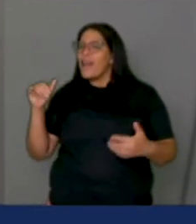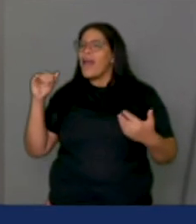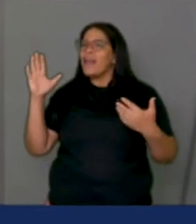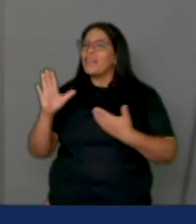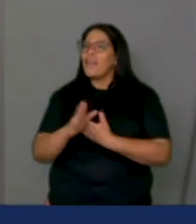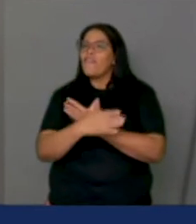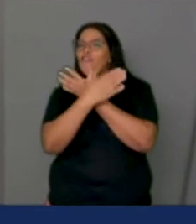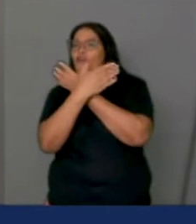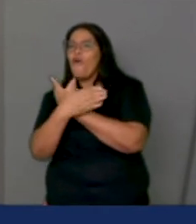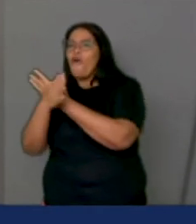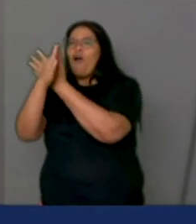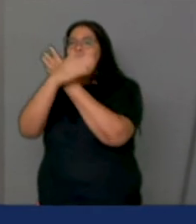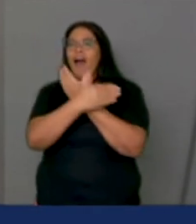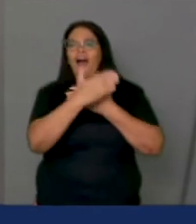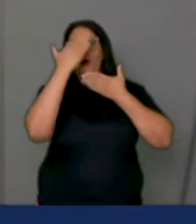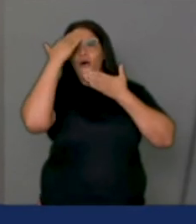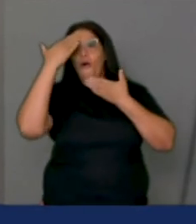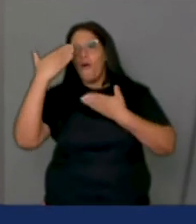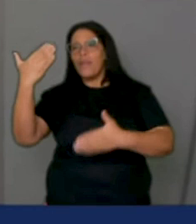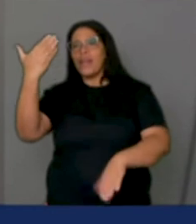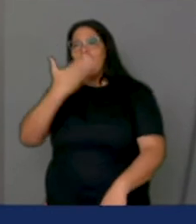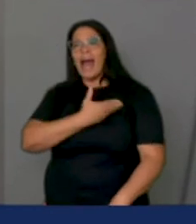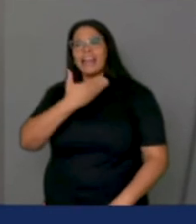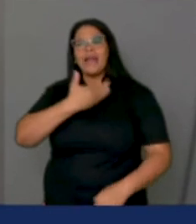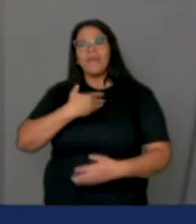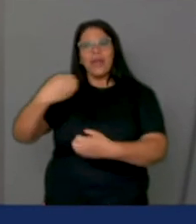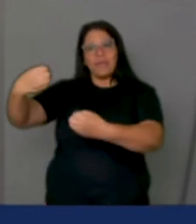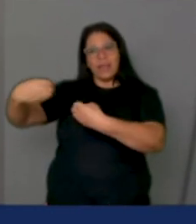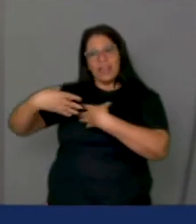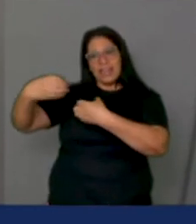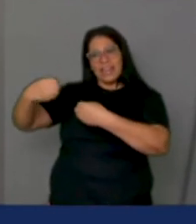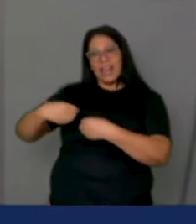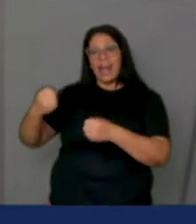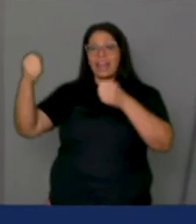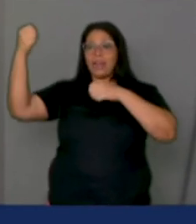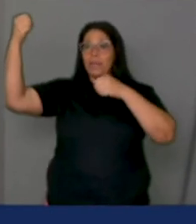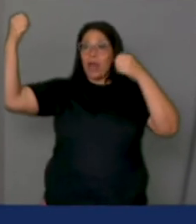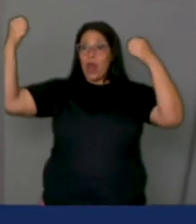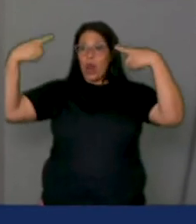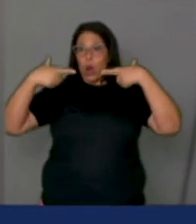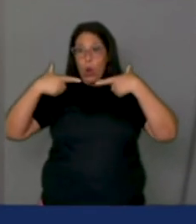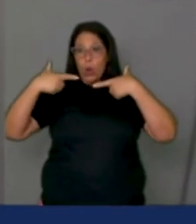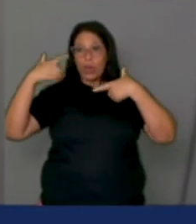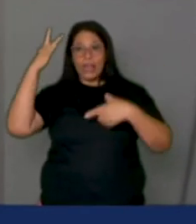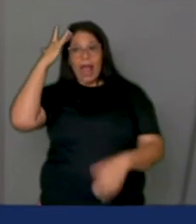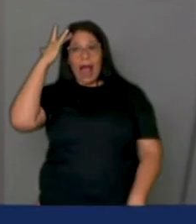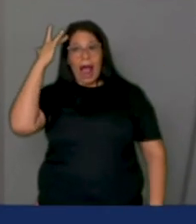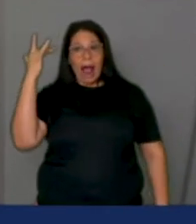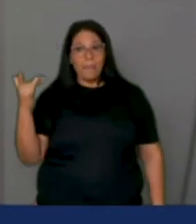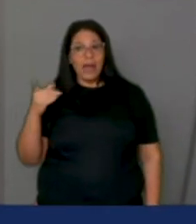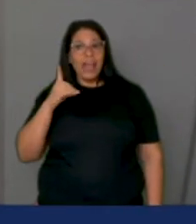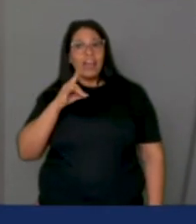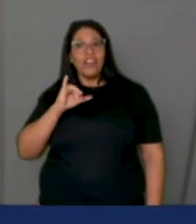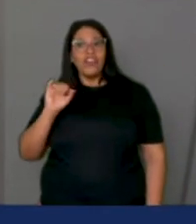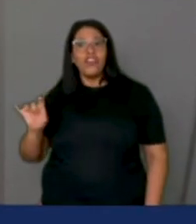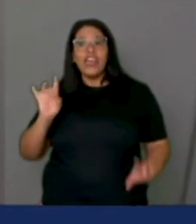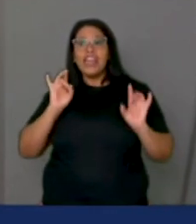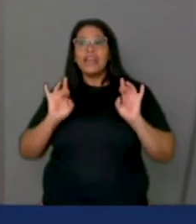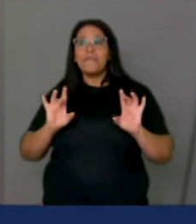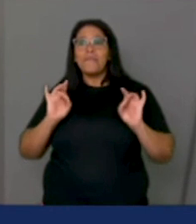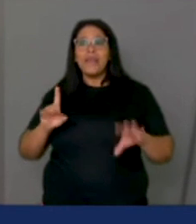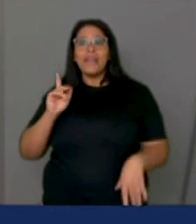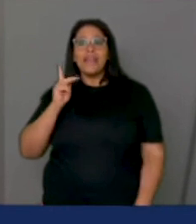Obrigado por ser minha amiga, mentora e luz. Amanhã é dia da professora e do professor e dia